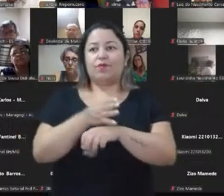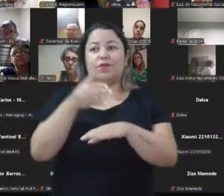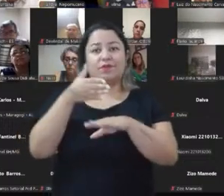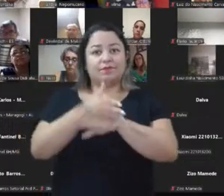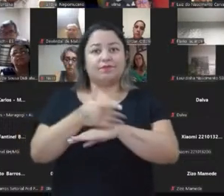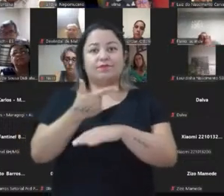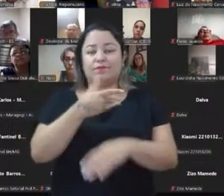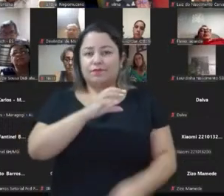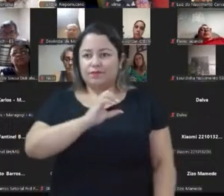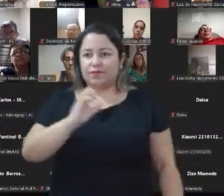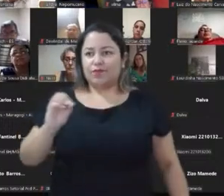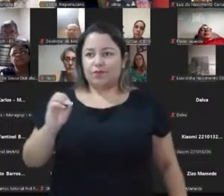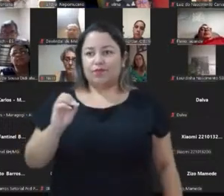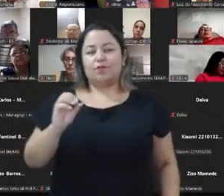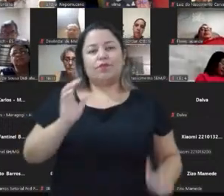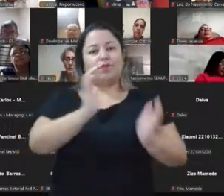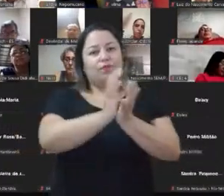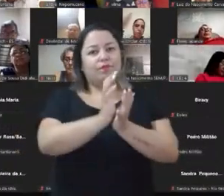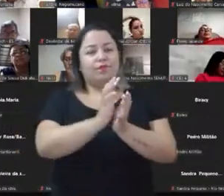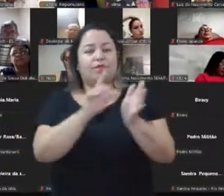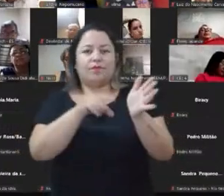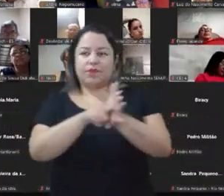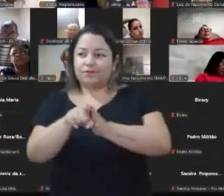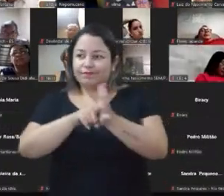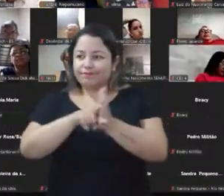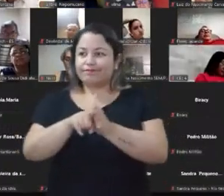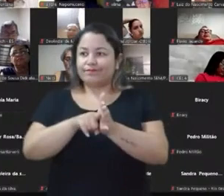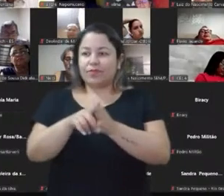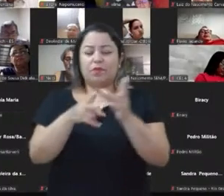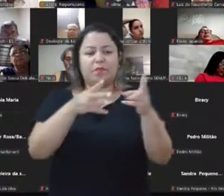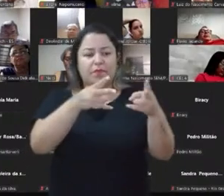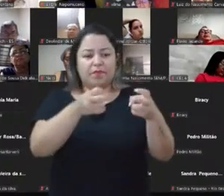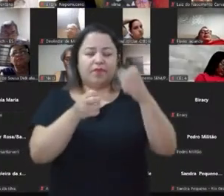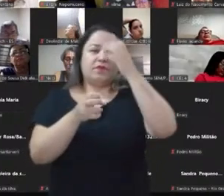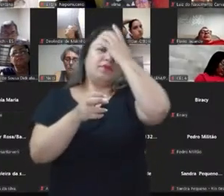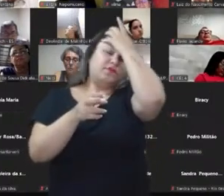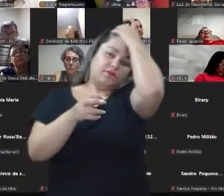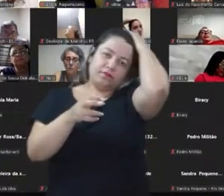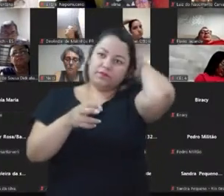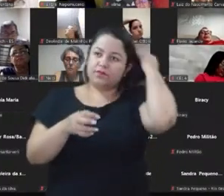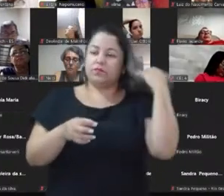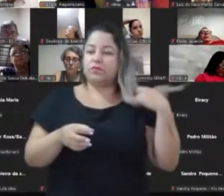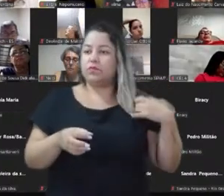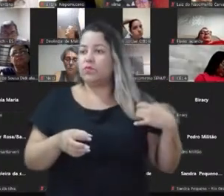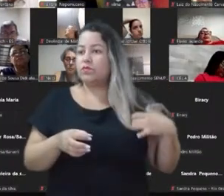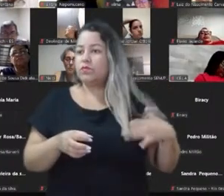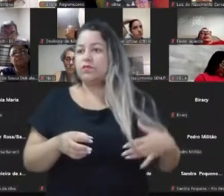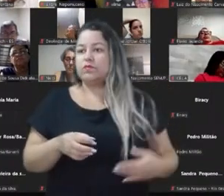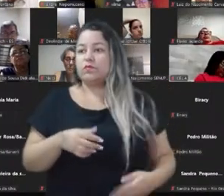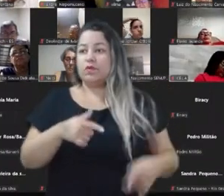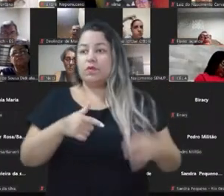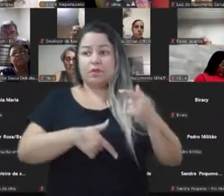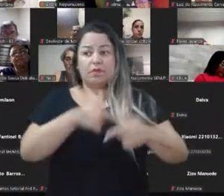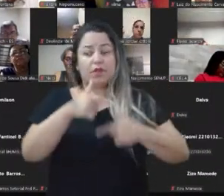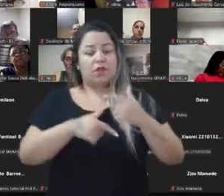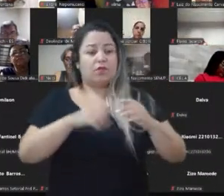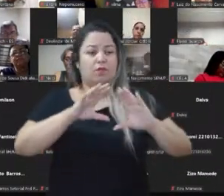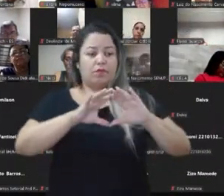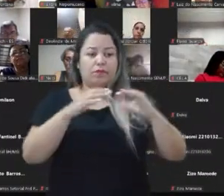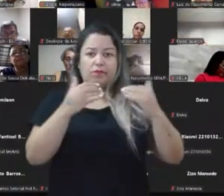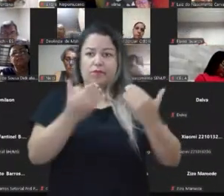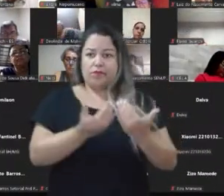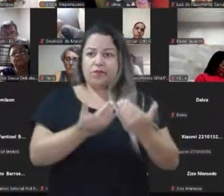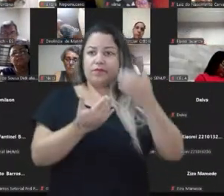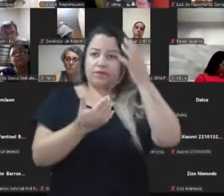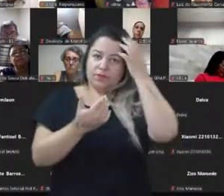por conta da pesquisa e comecei a perceber que ali eles trabalhavam do ponto de vista de uma associação, uma comunidade, eles se